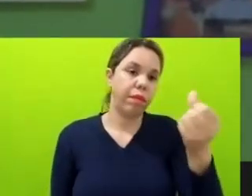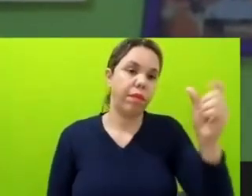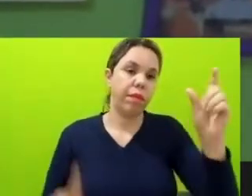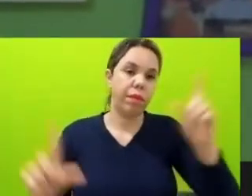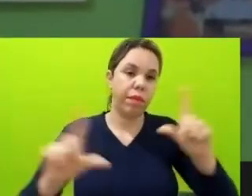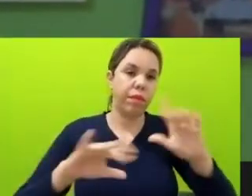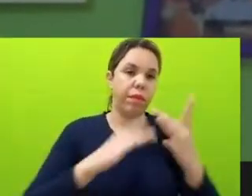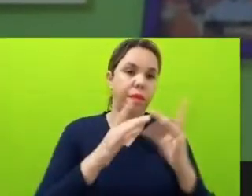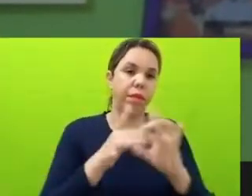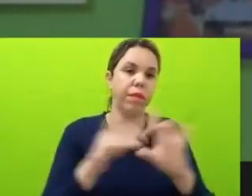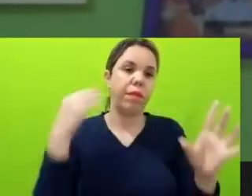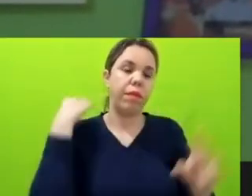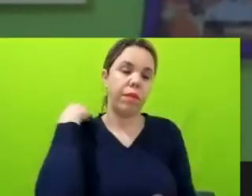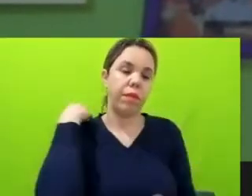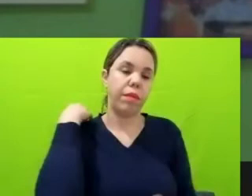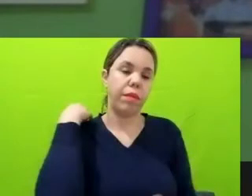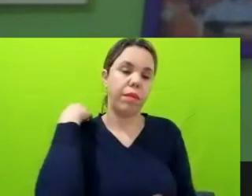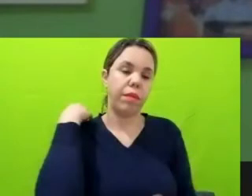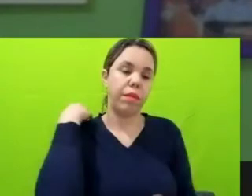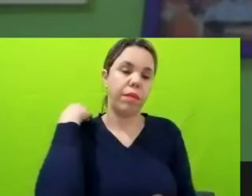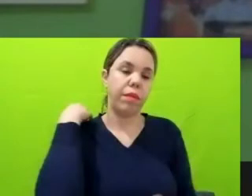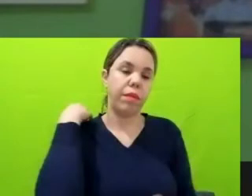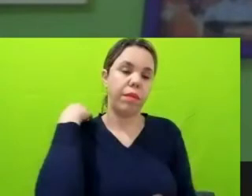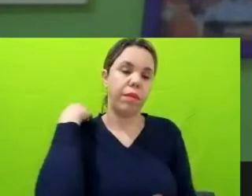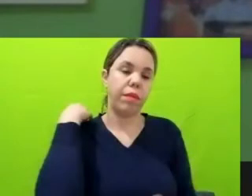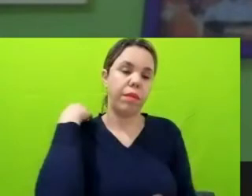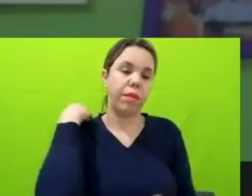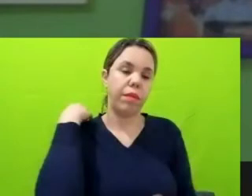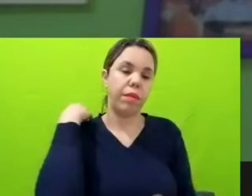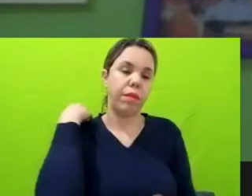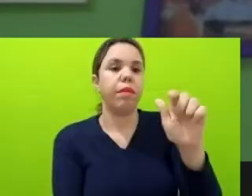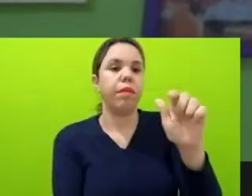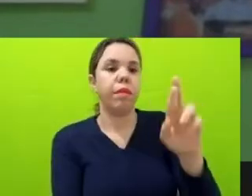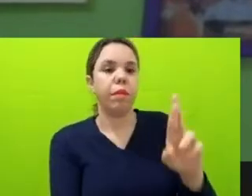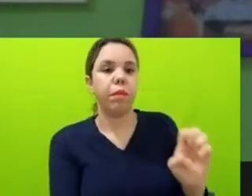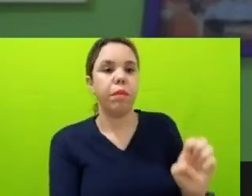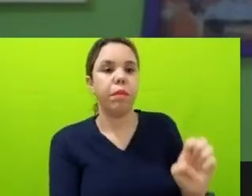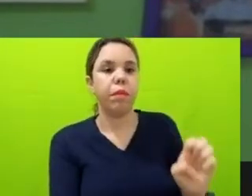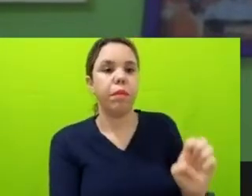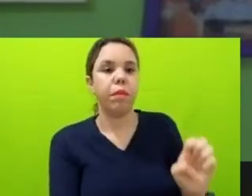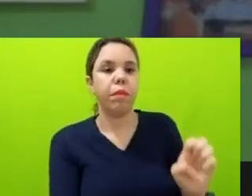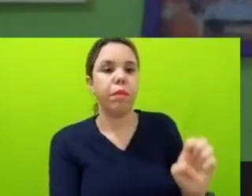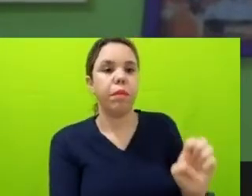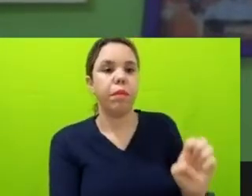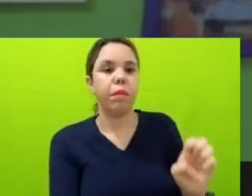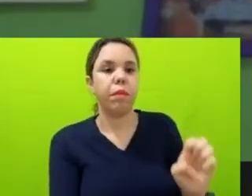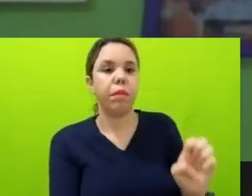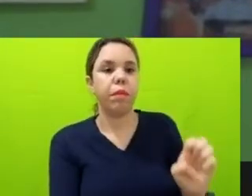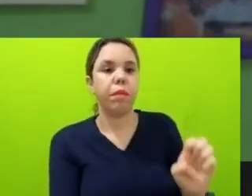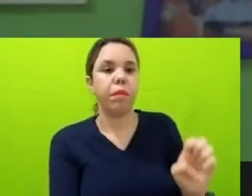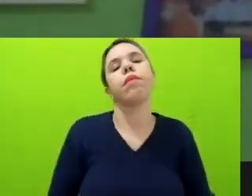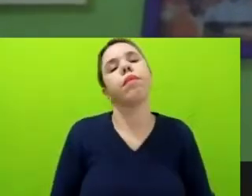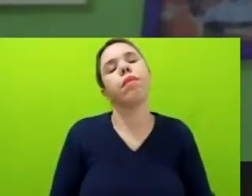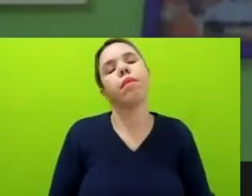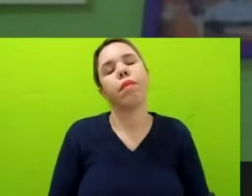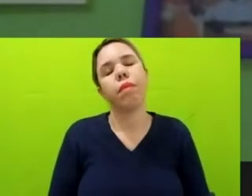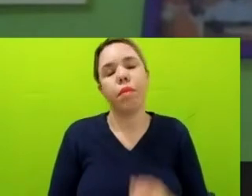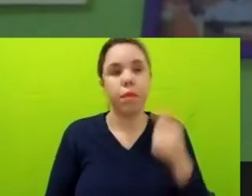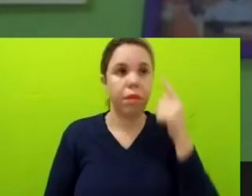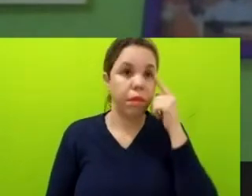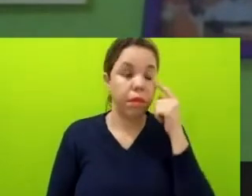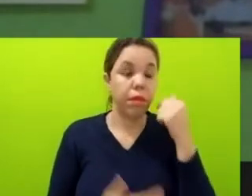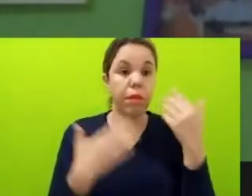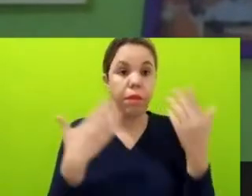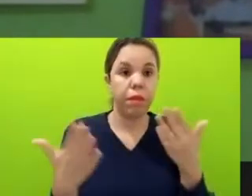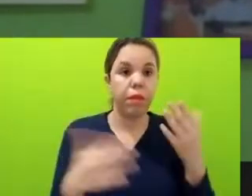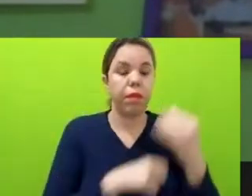entre elas o Marco Zero, Colabora, Ponte de Jornalismo, As Minas, o site As Catarinas de Santa